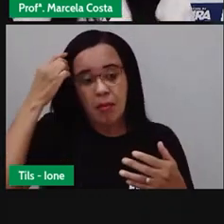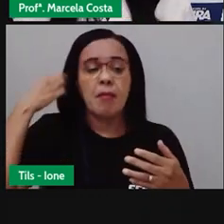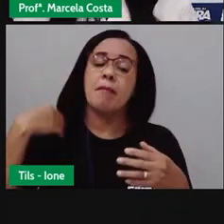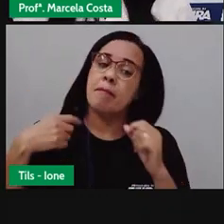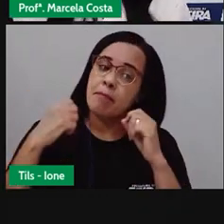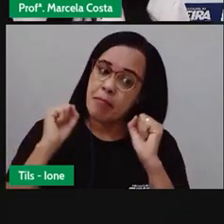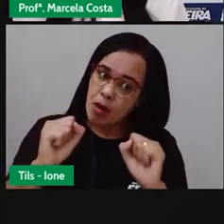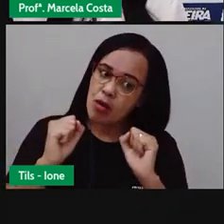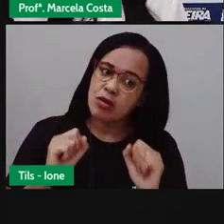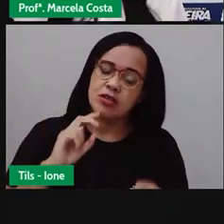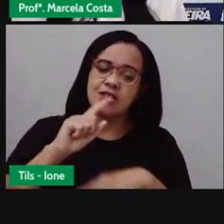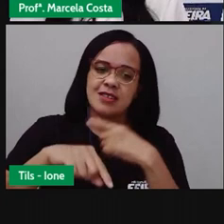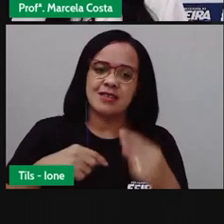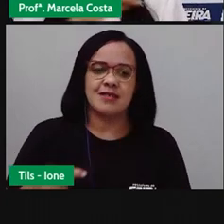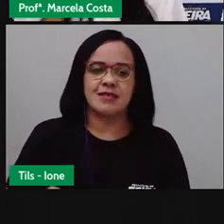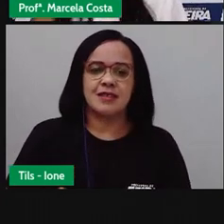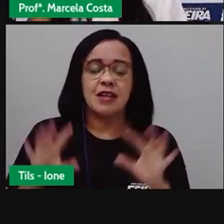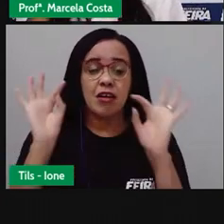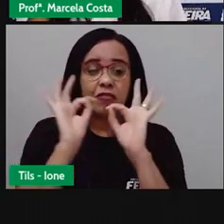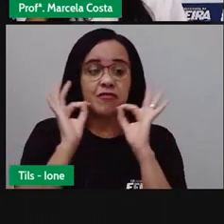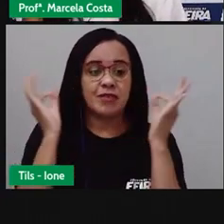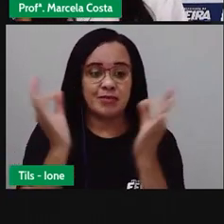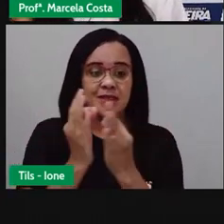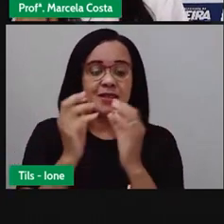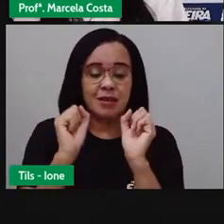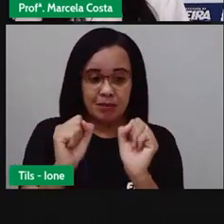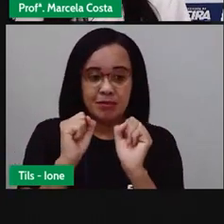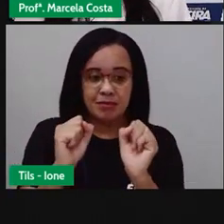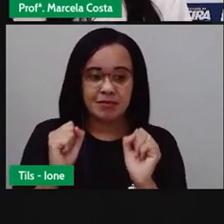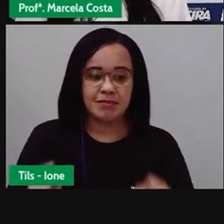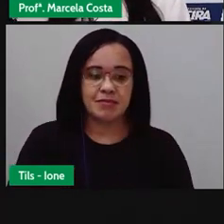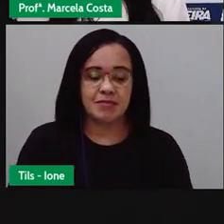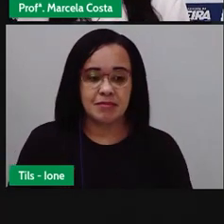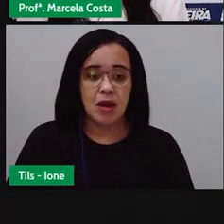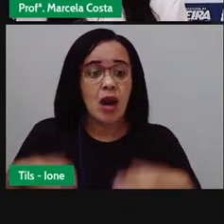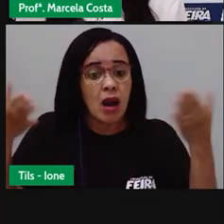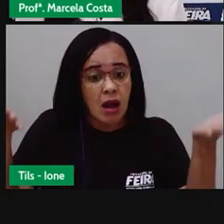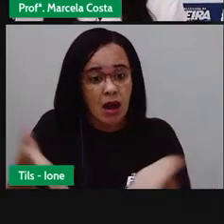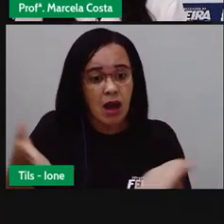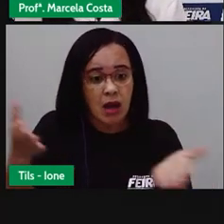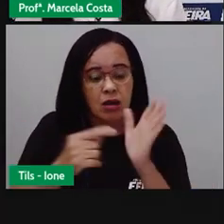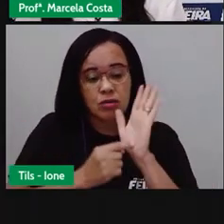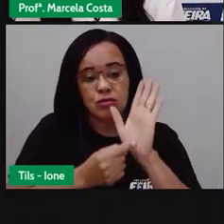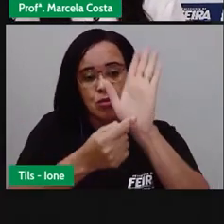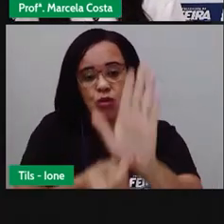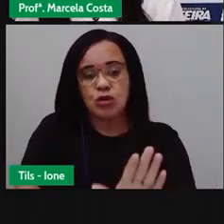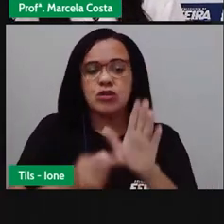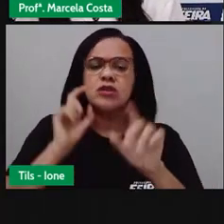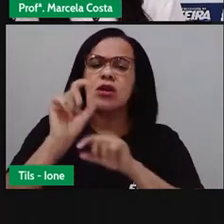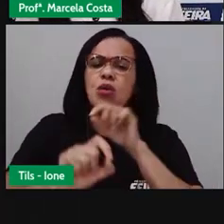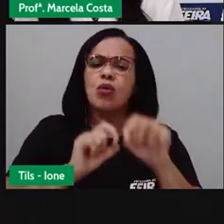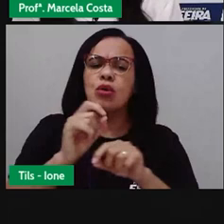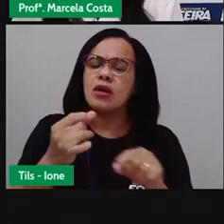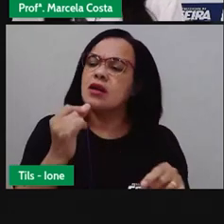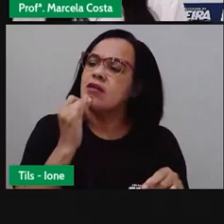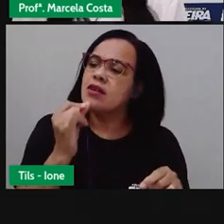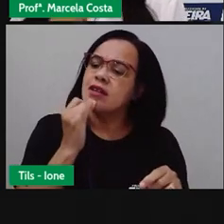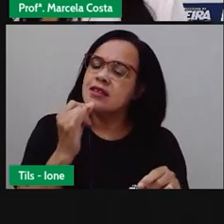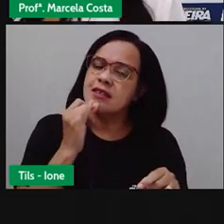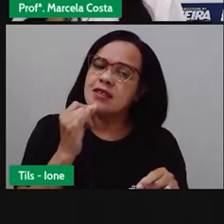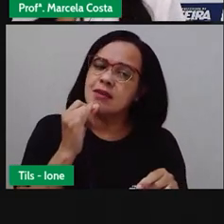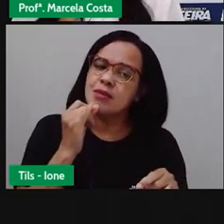Eu vou mostrar a crianças agora um exemplo de como vocês podem fazer essa entrevista.